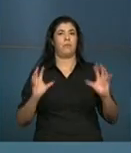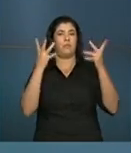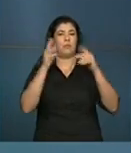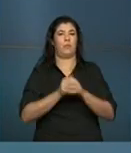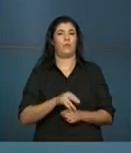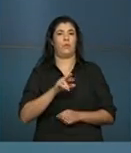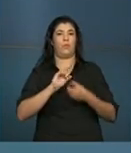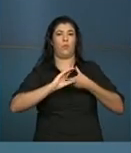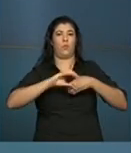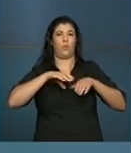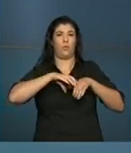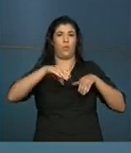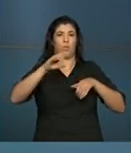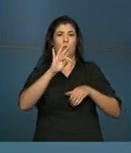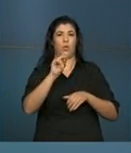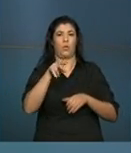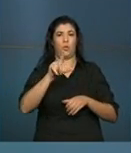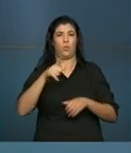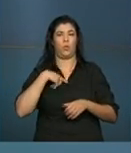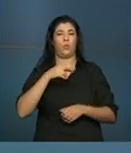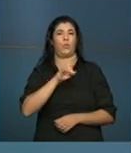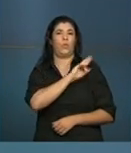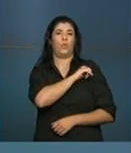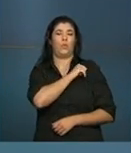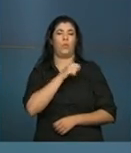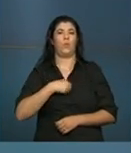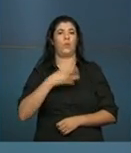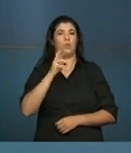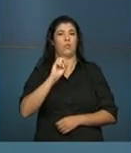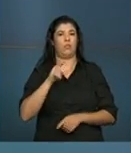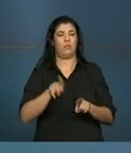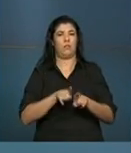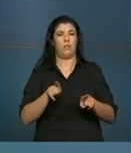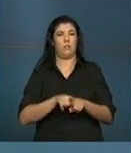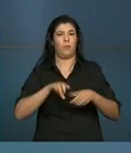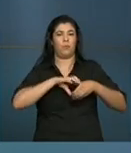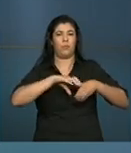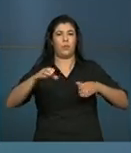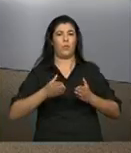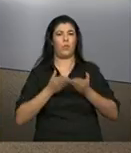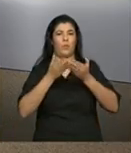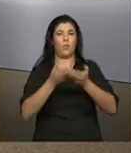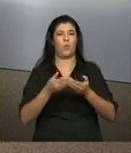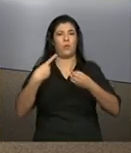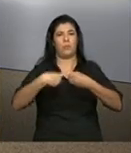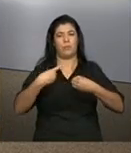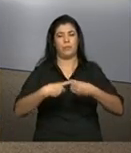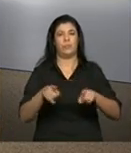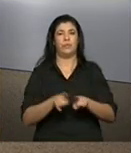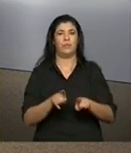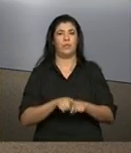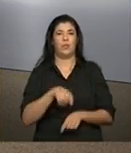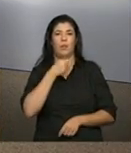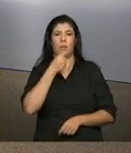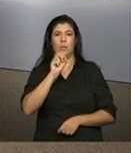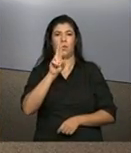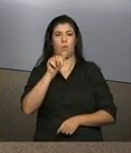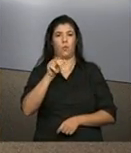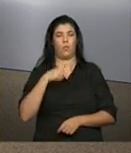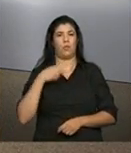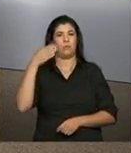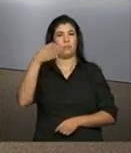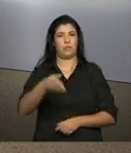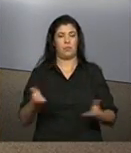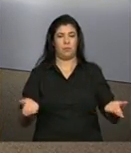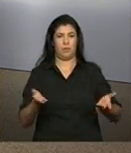450, que será um marco na revitalização da região portuária da cidade. A repórter Luana Karen está no